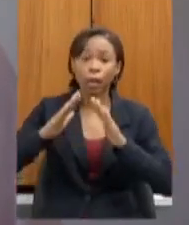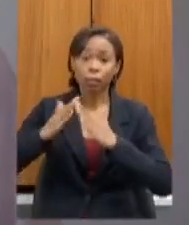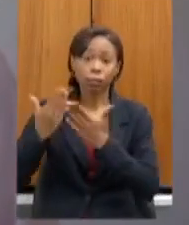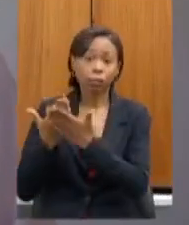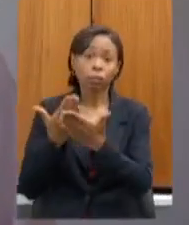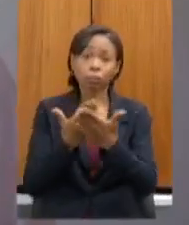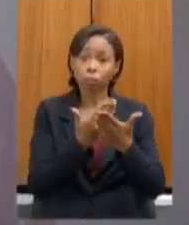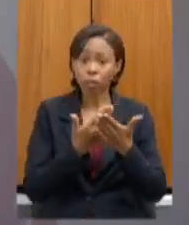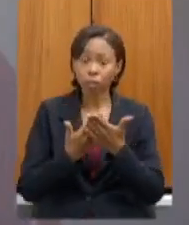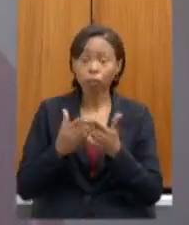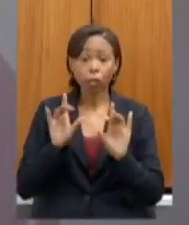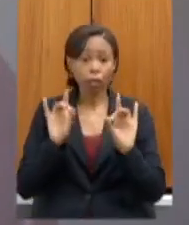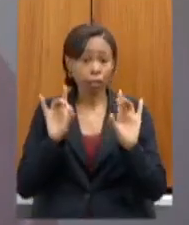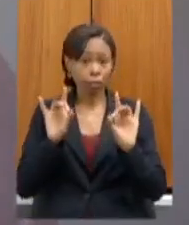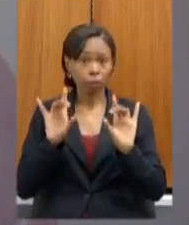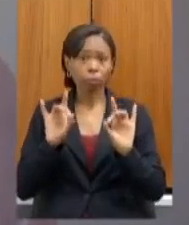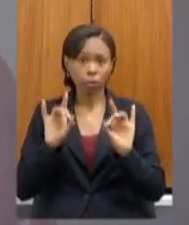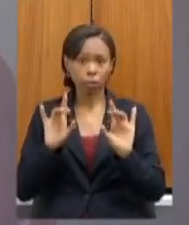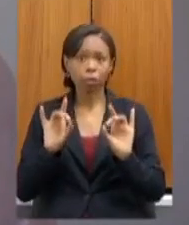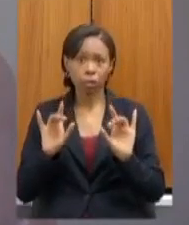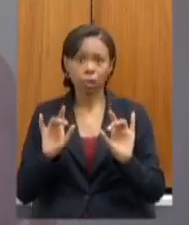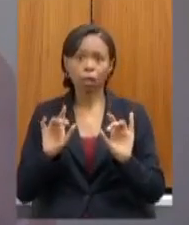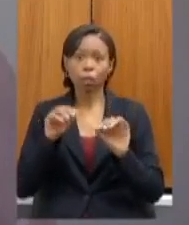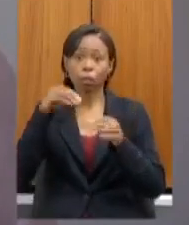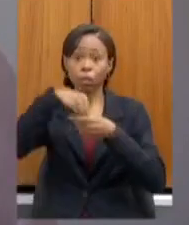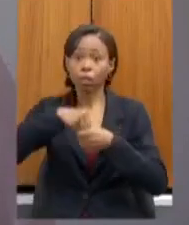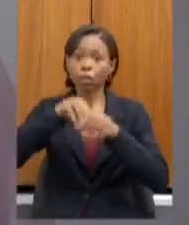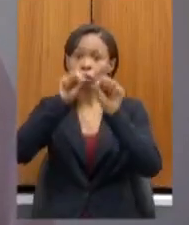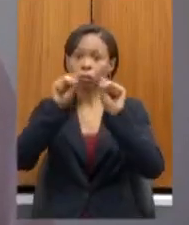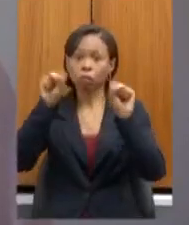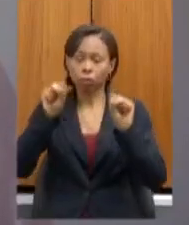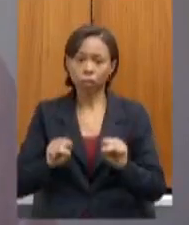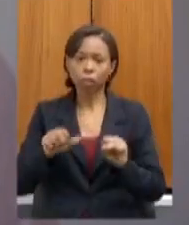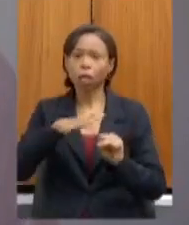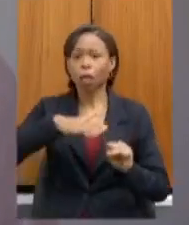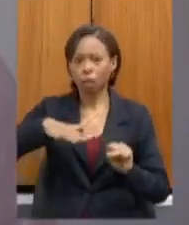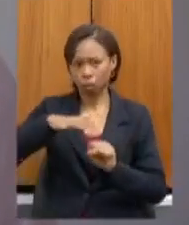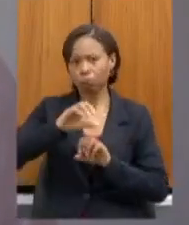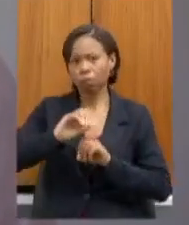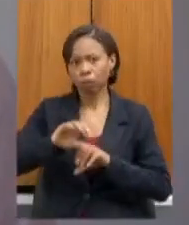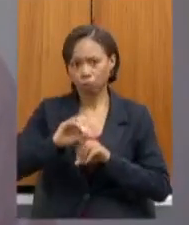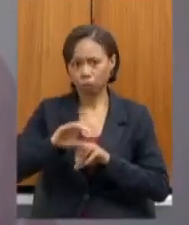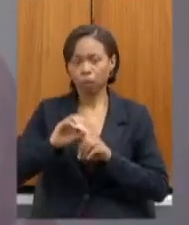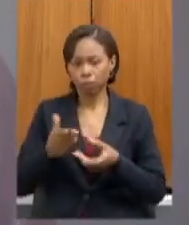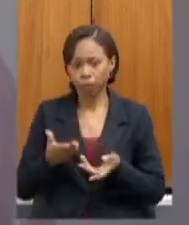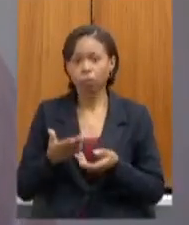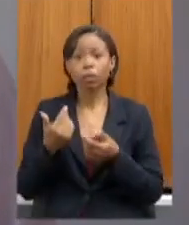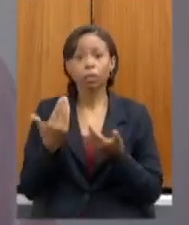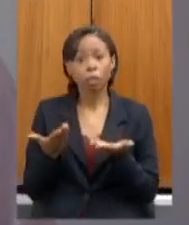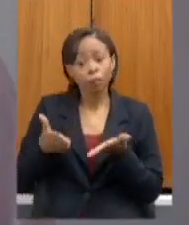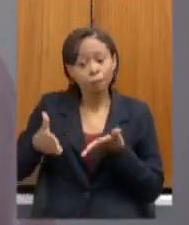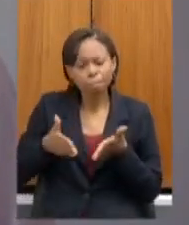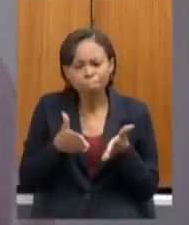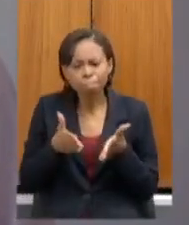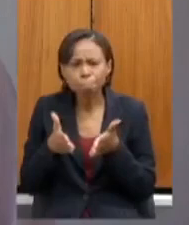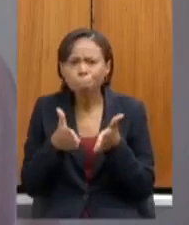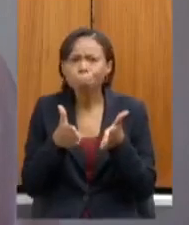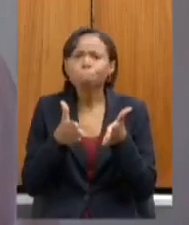específicas no sistema na nossa rede de ensino e esse caminho vem